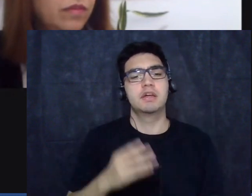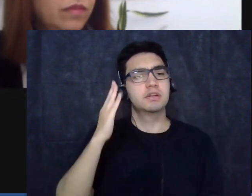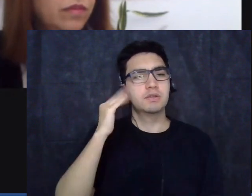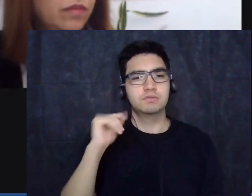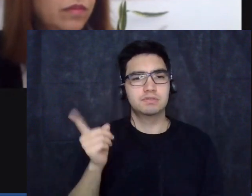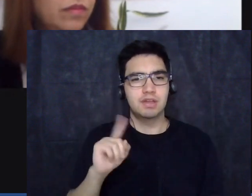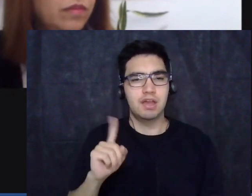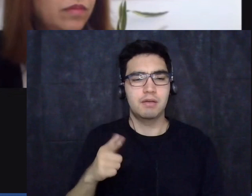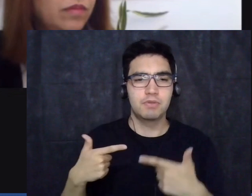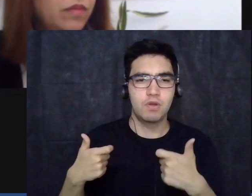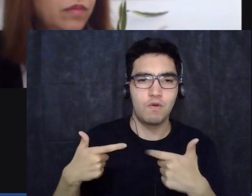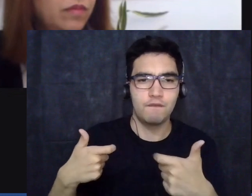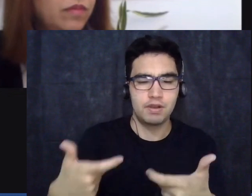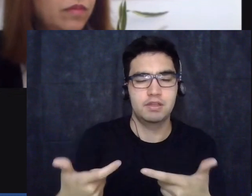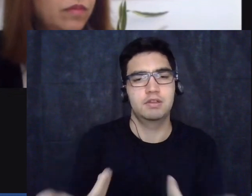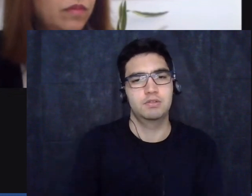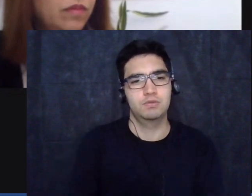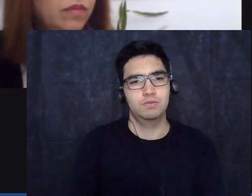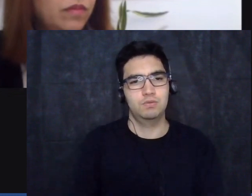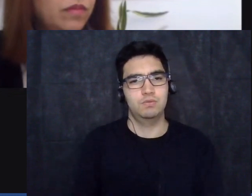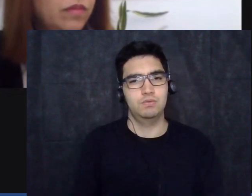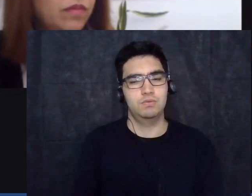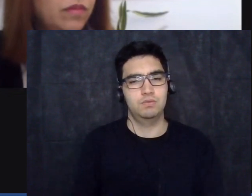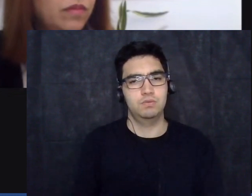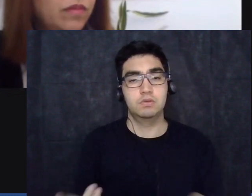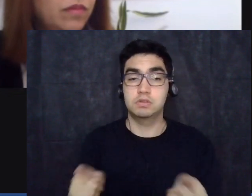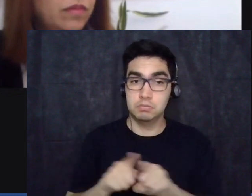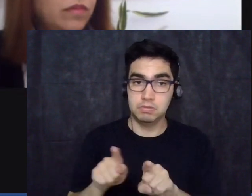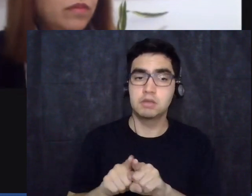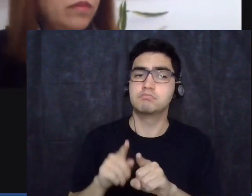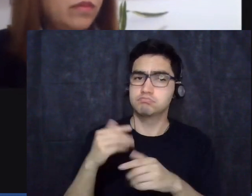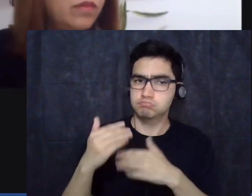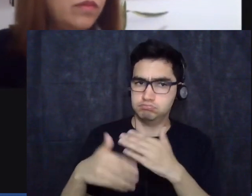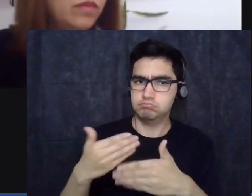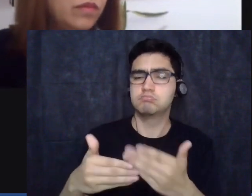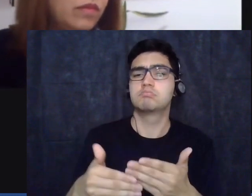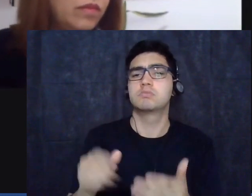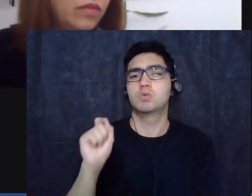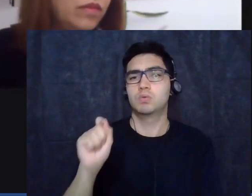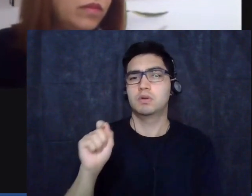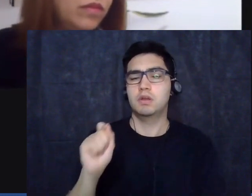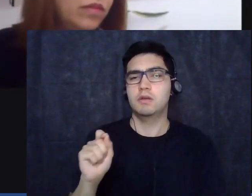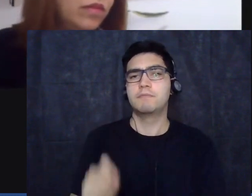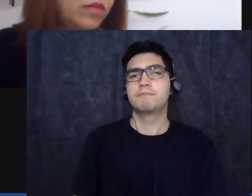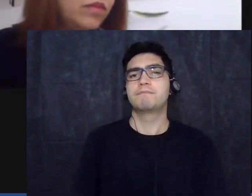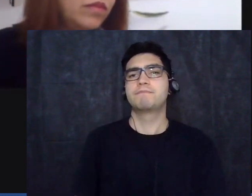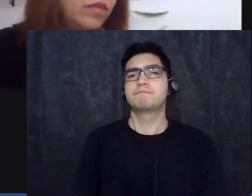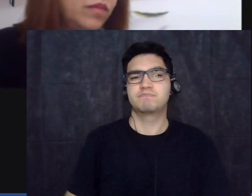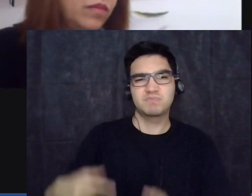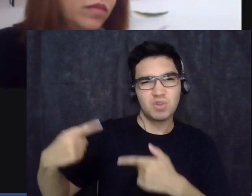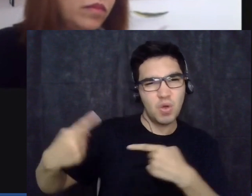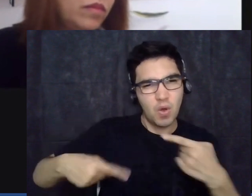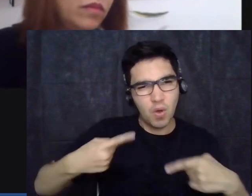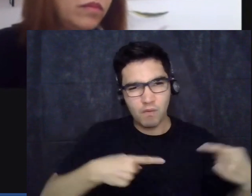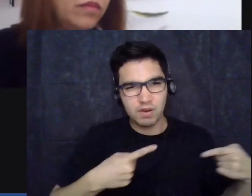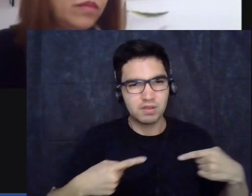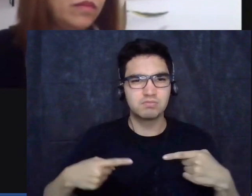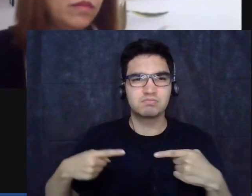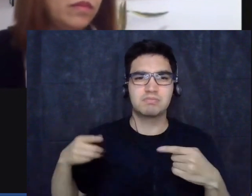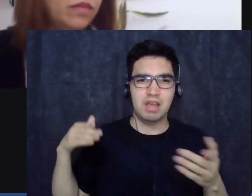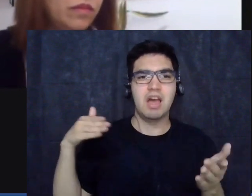e aí é que está até adentrando mais para frente não não é só naquele conflito nos conflitos atuais